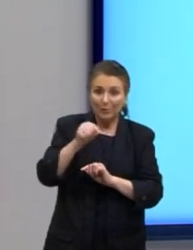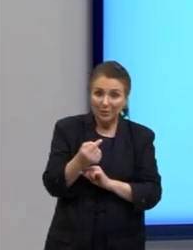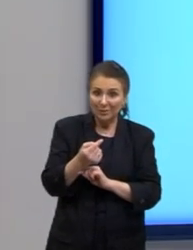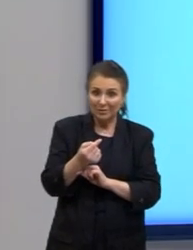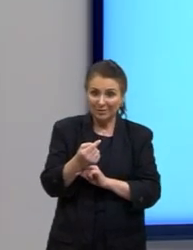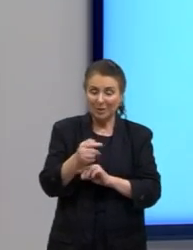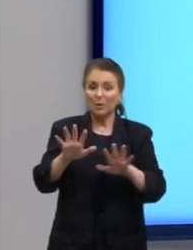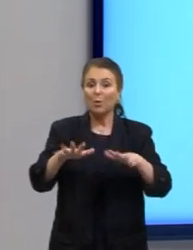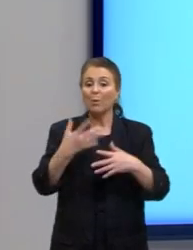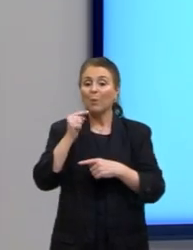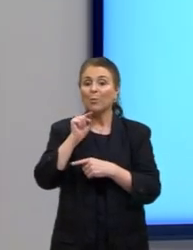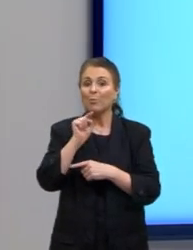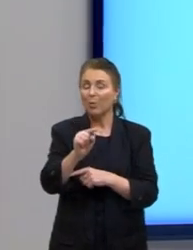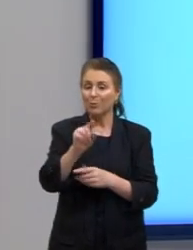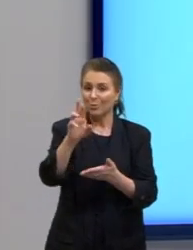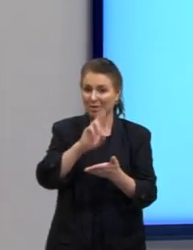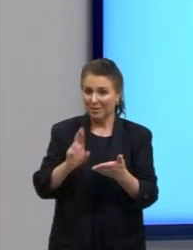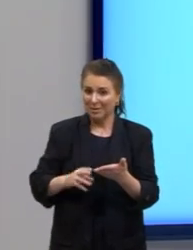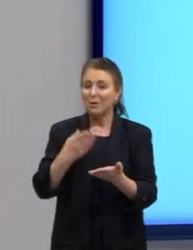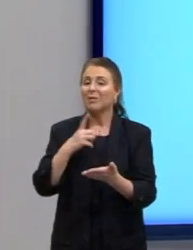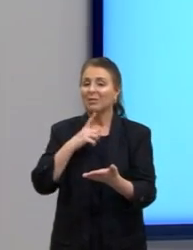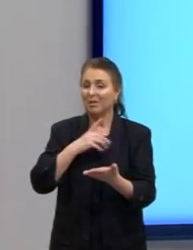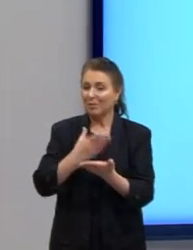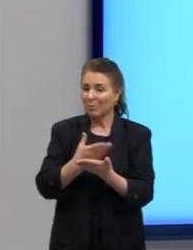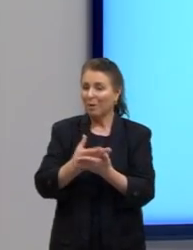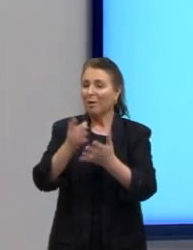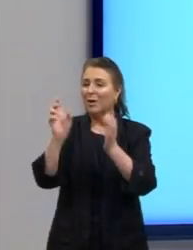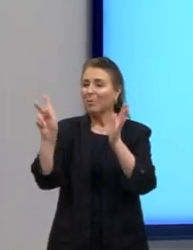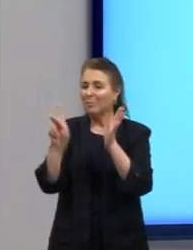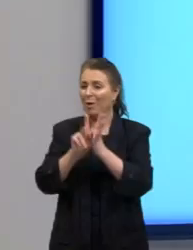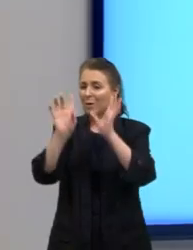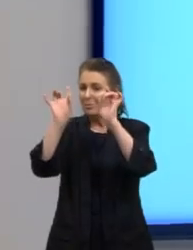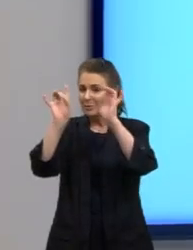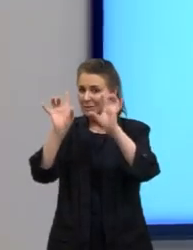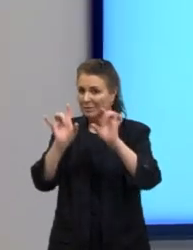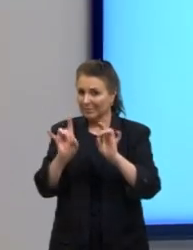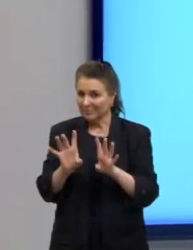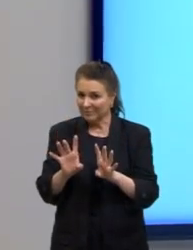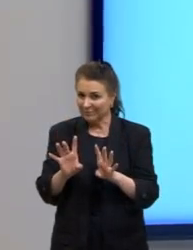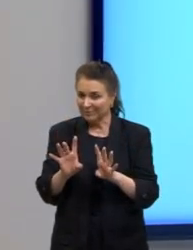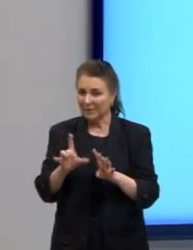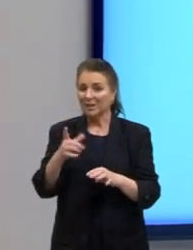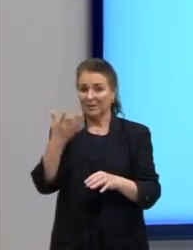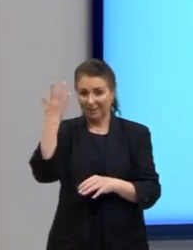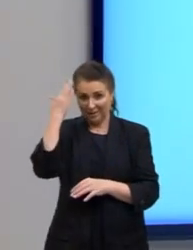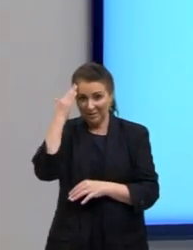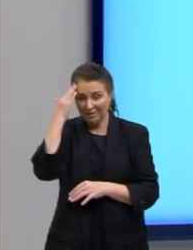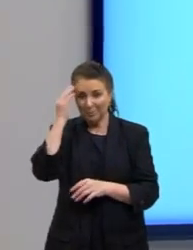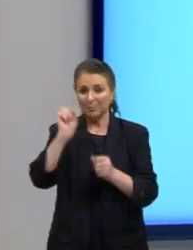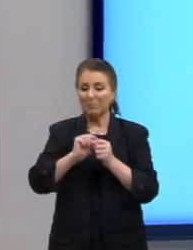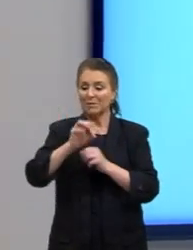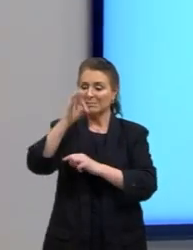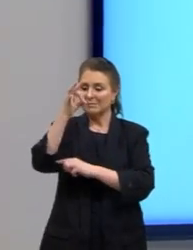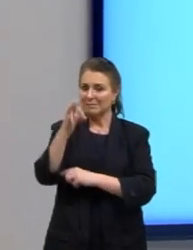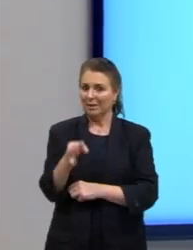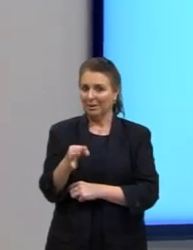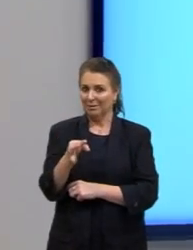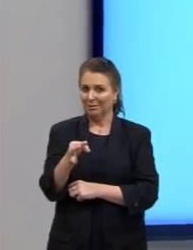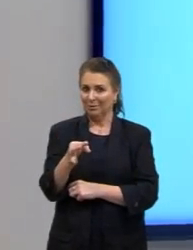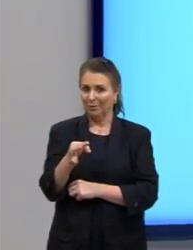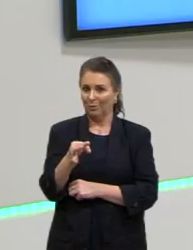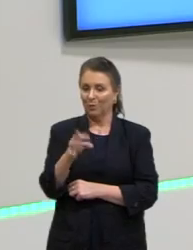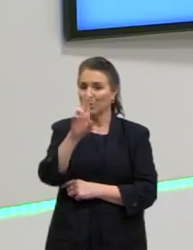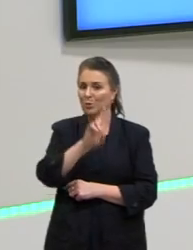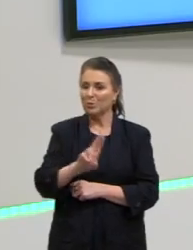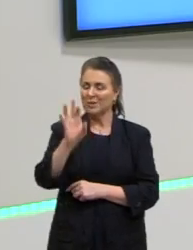o ponto da redação e qual é o ponto da redação para que ela não passe do ponto e nem fique antes desse ponto exato e a